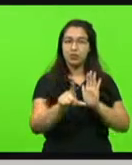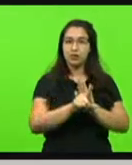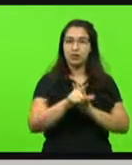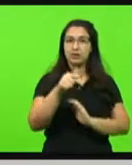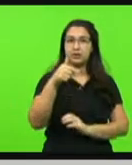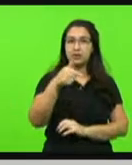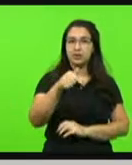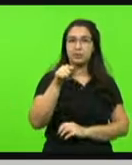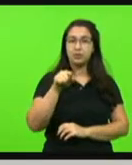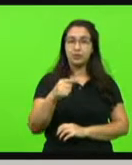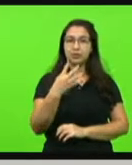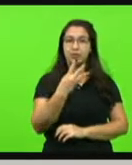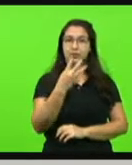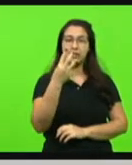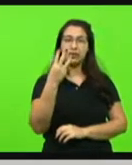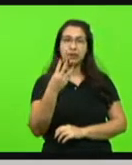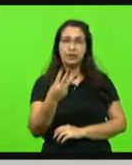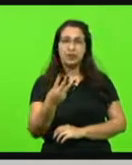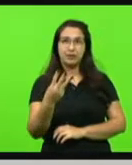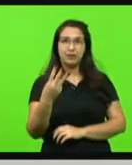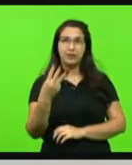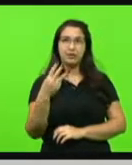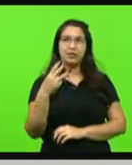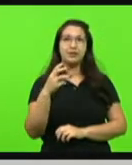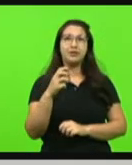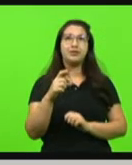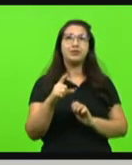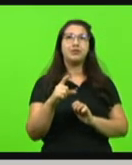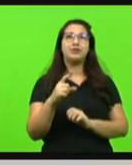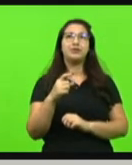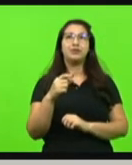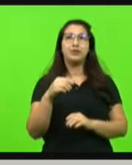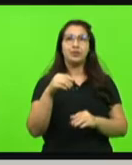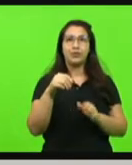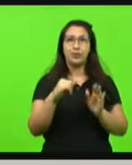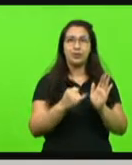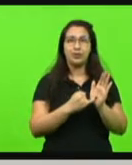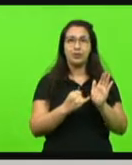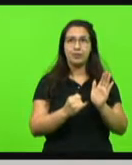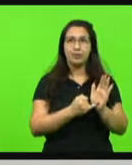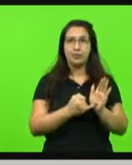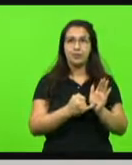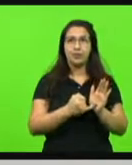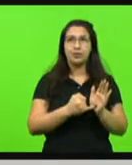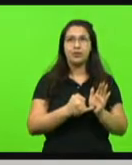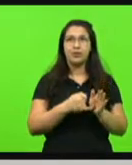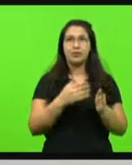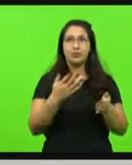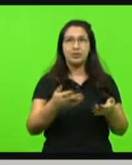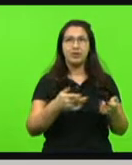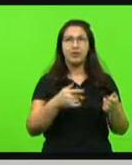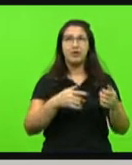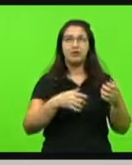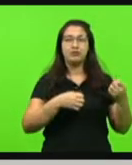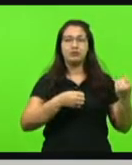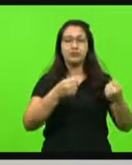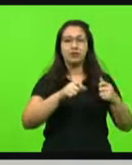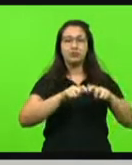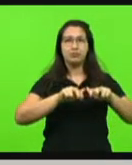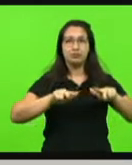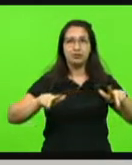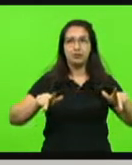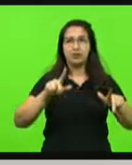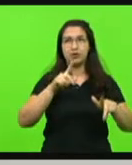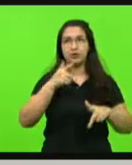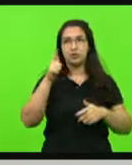.543, de 1988, que institui o Imposto sobre a Propriedade de Veículos Automotores e de Outras Providências, para